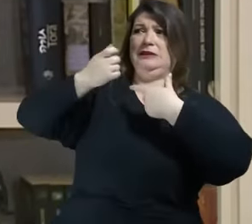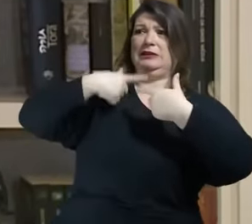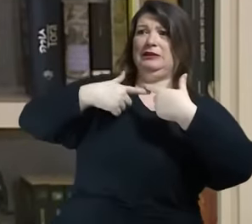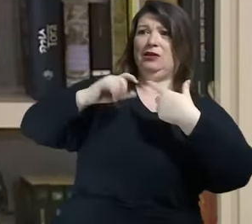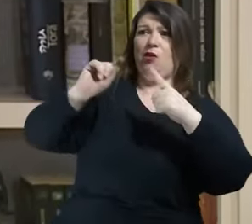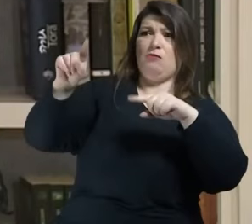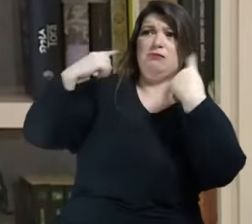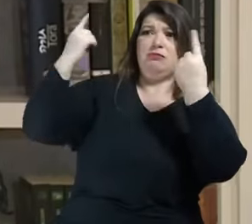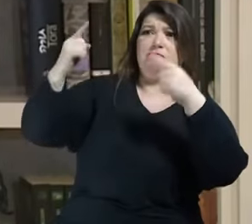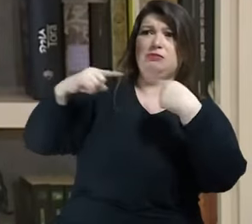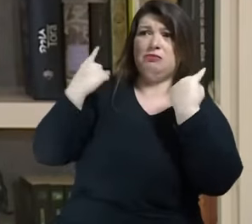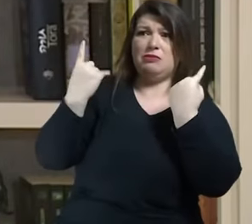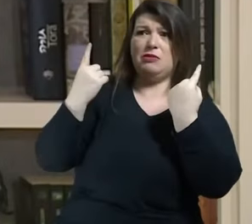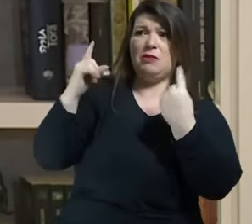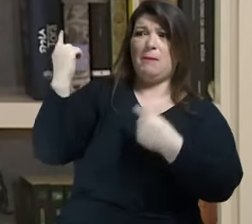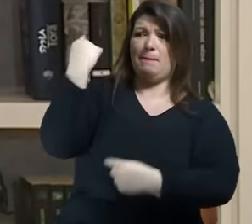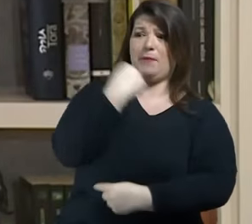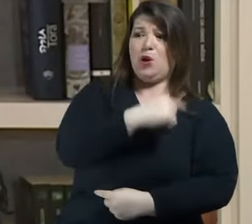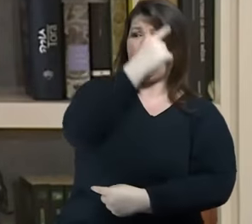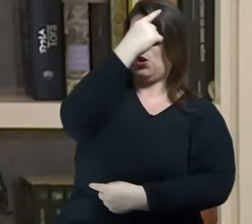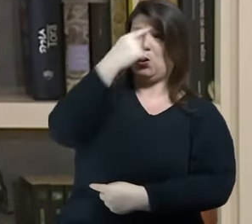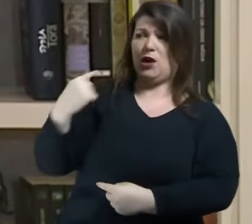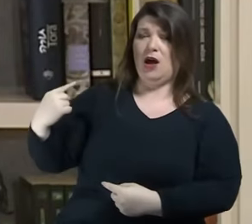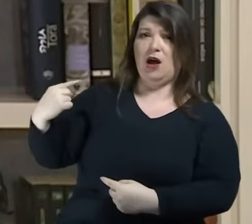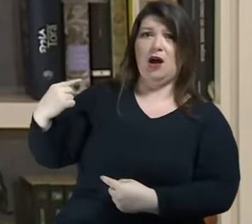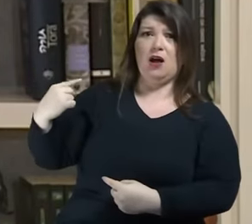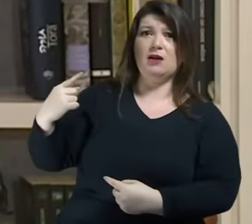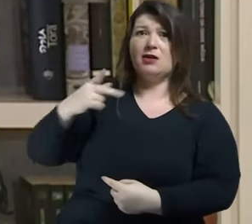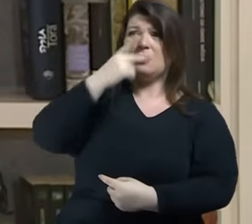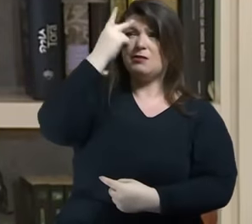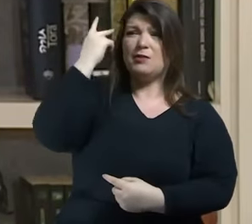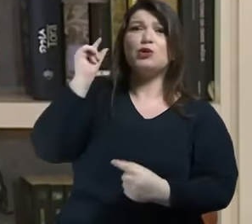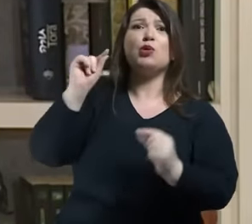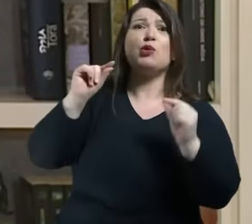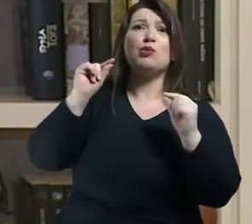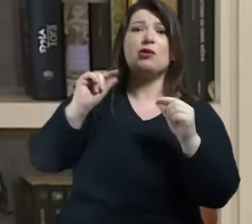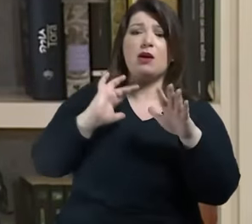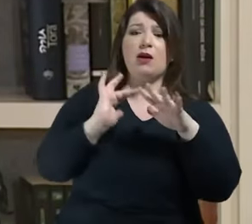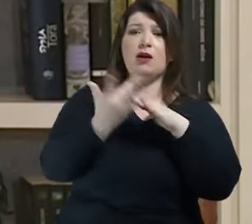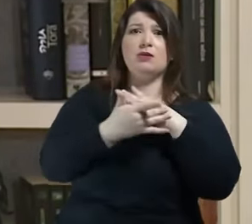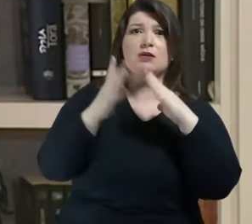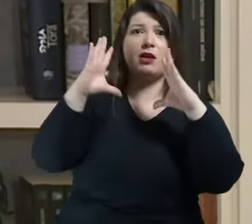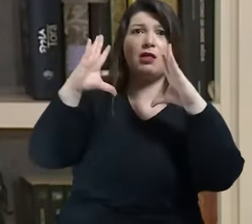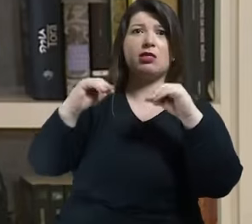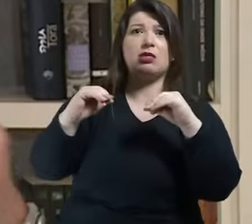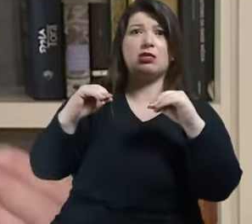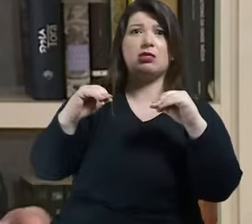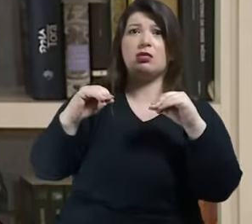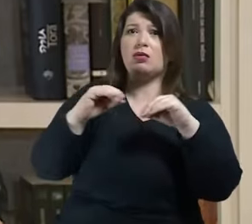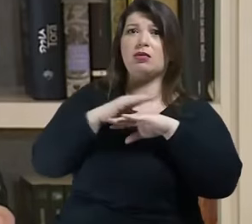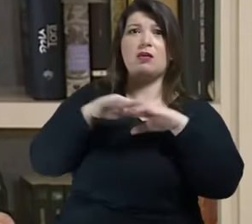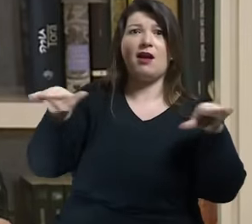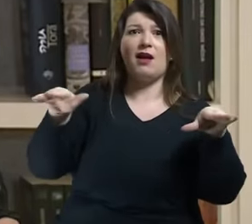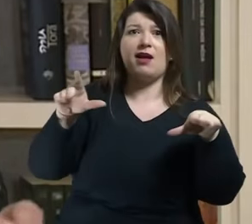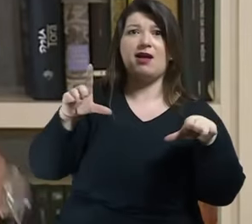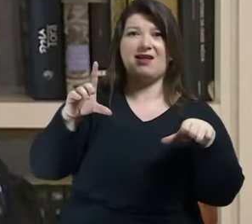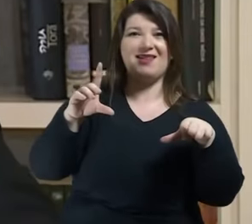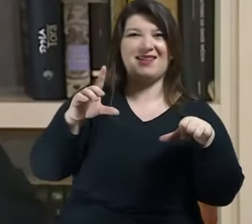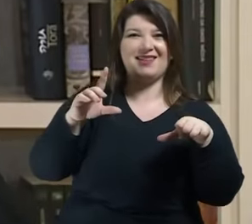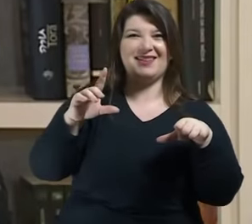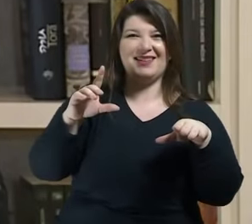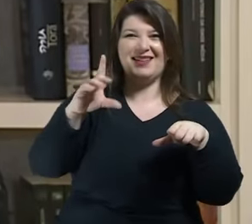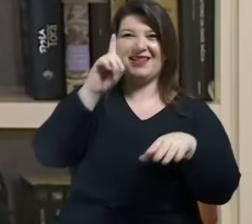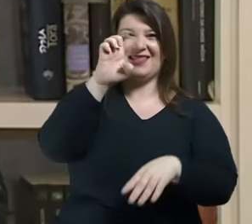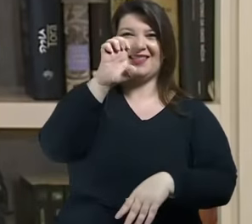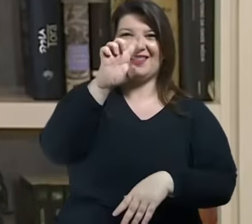redes bloqueado essa pessoa deleta suas redes seria um monstro que não vai mais para o polo norte